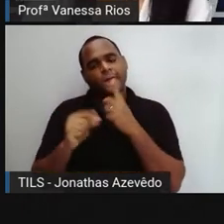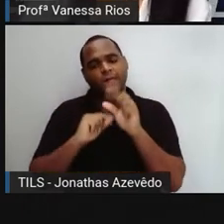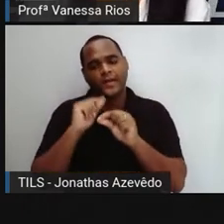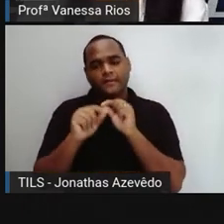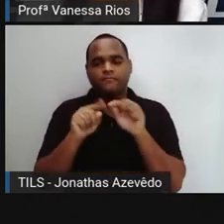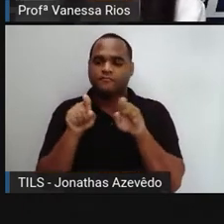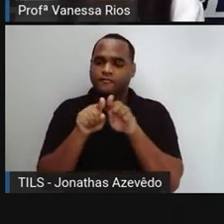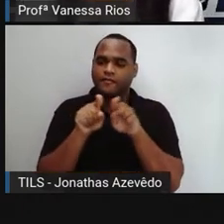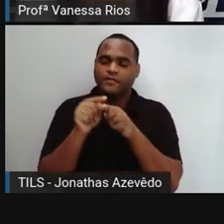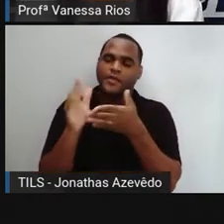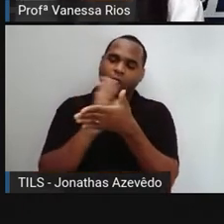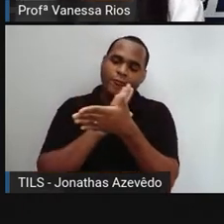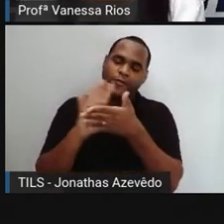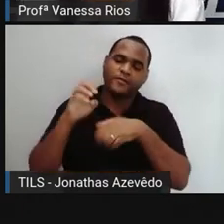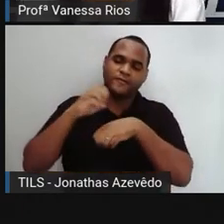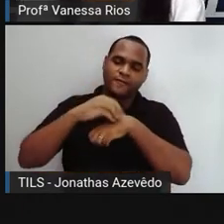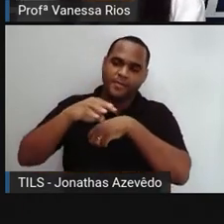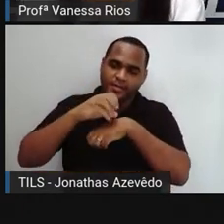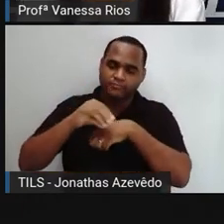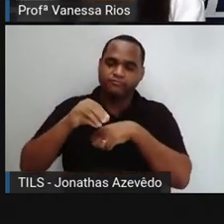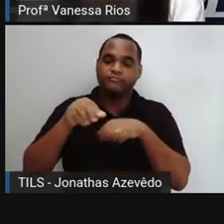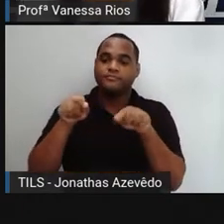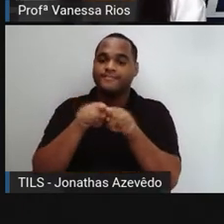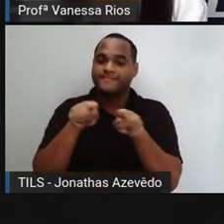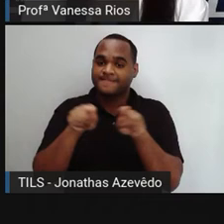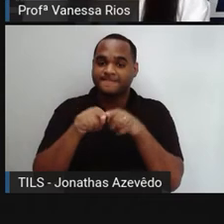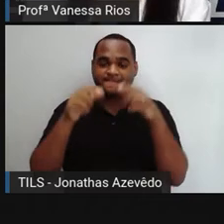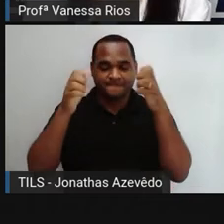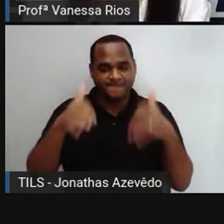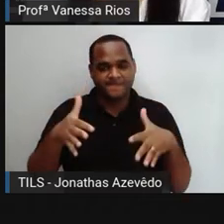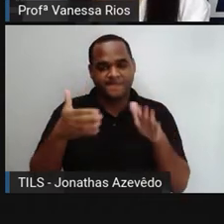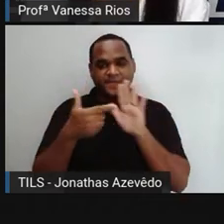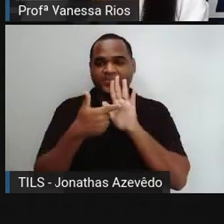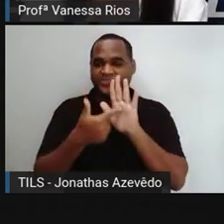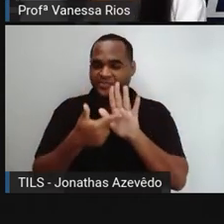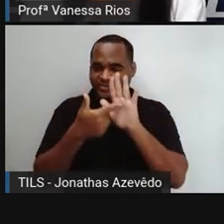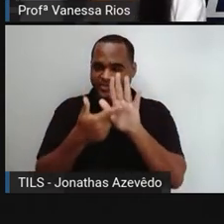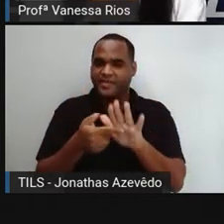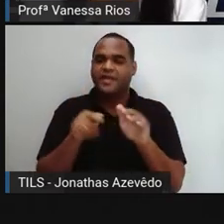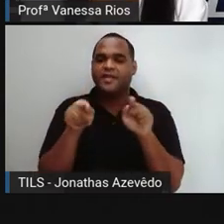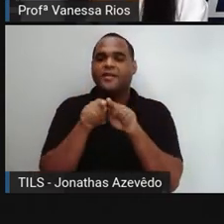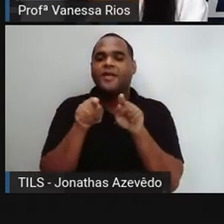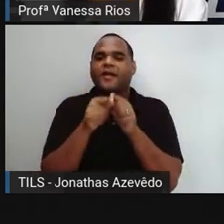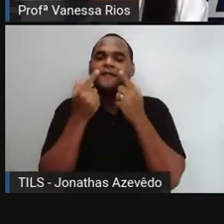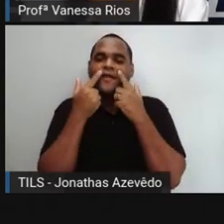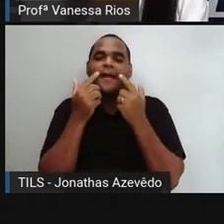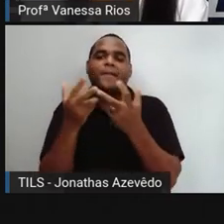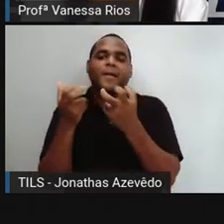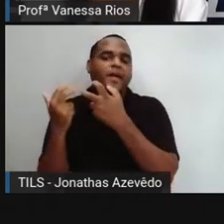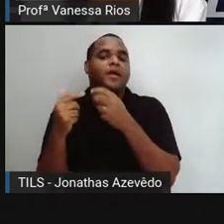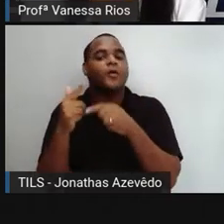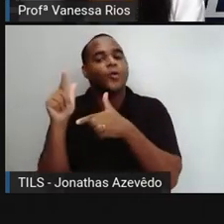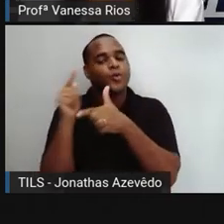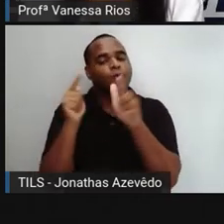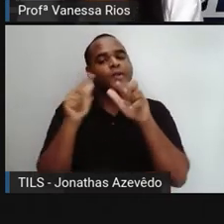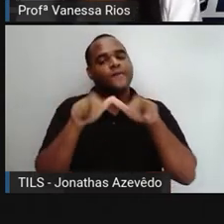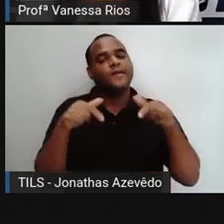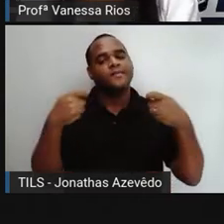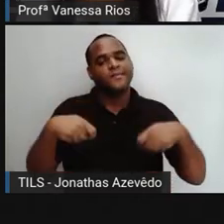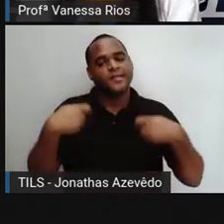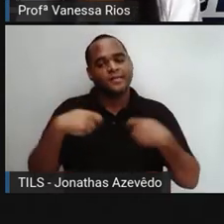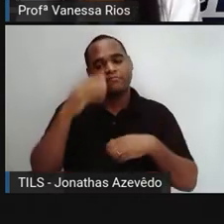que vão sendo claramente mostradas pelo que a gente observa e outras a gente precisa